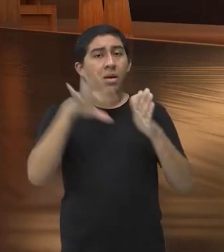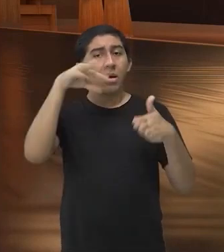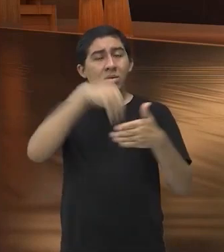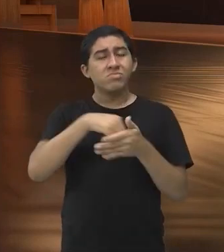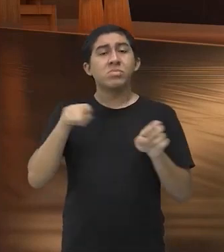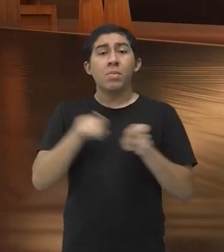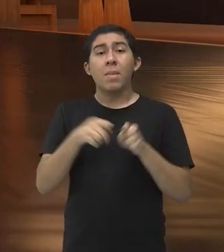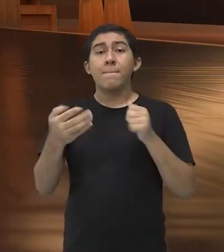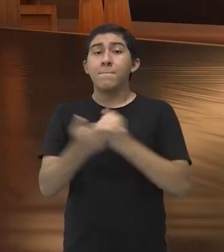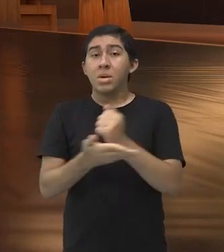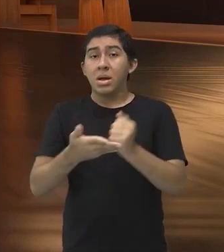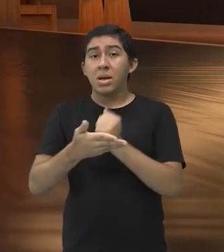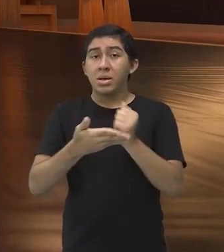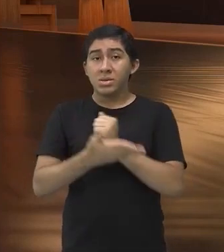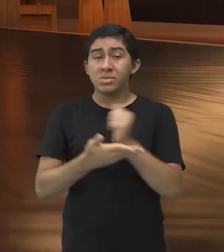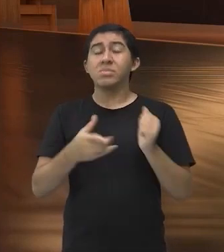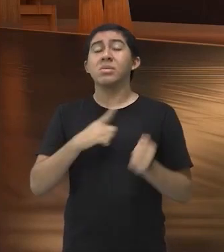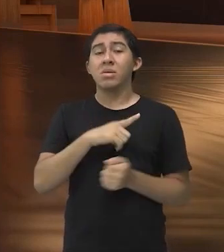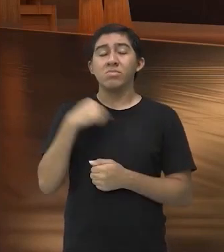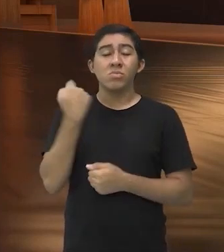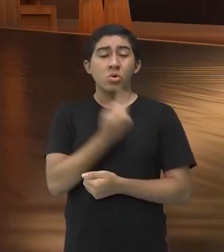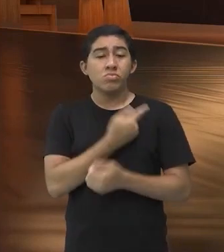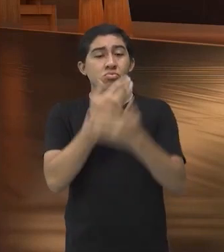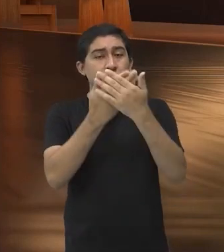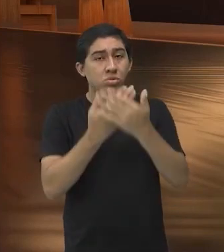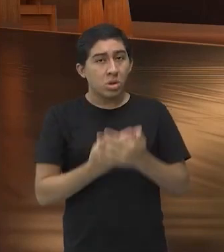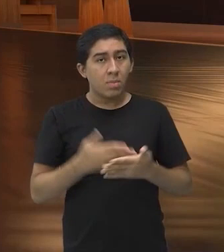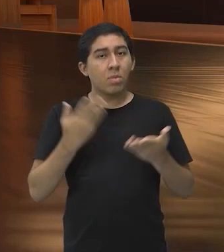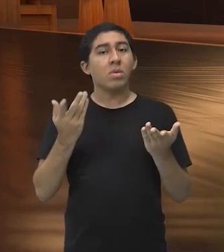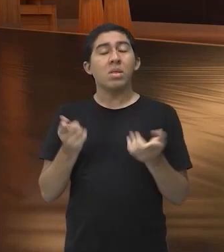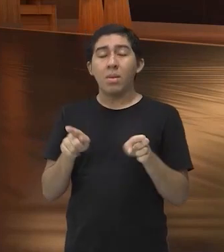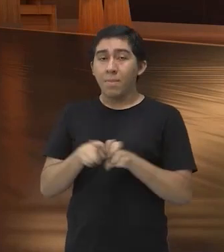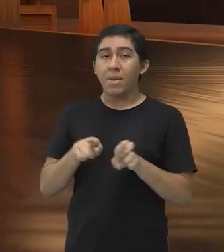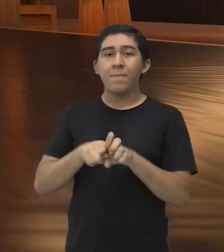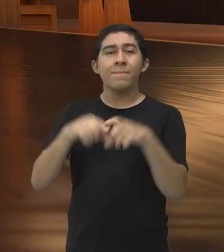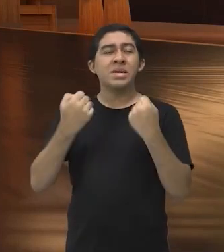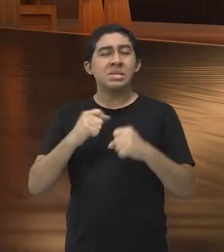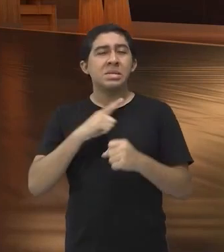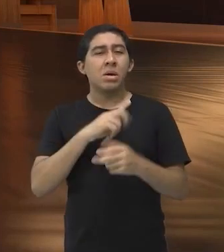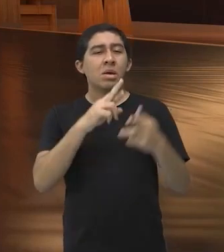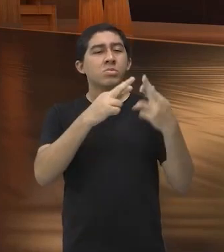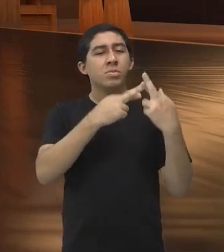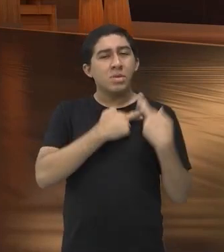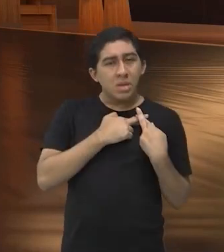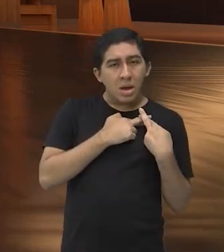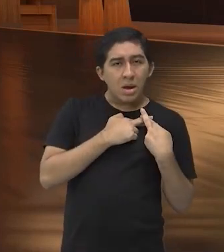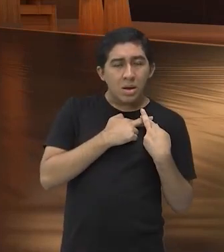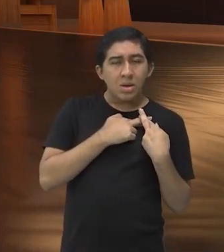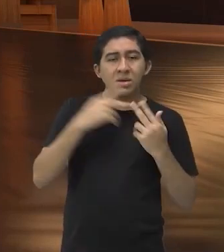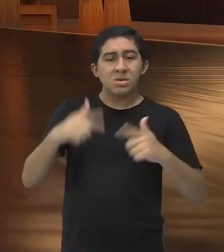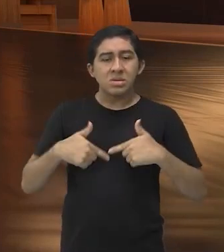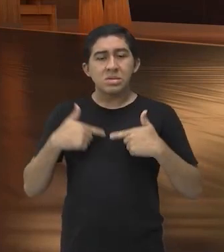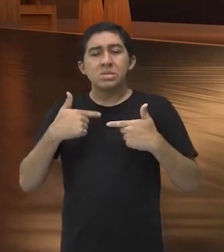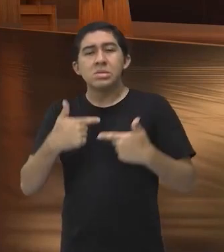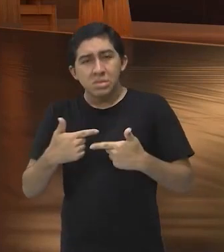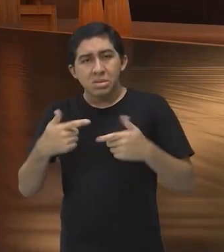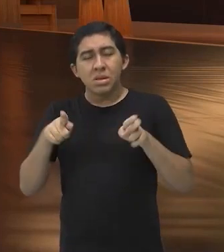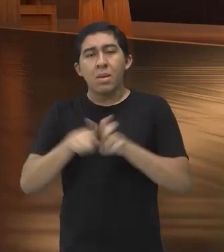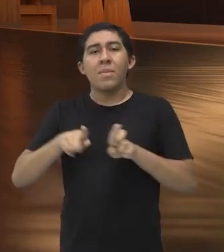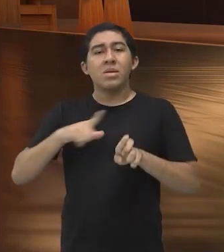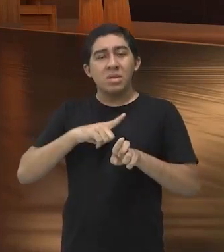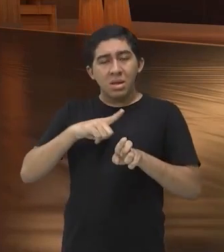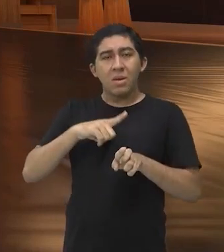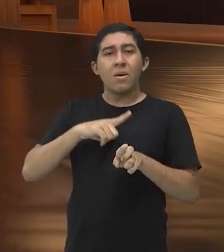educativos que a gente tratou ao longo das aulas. É necessário ter disciplina, dedicação, ser